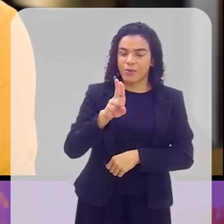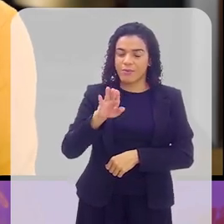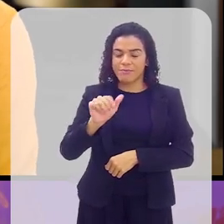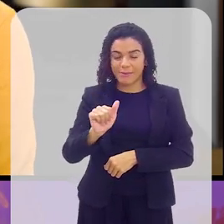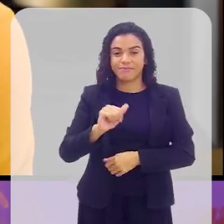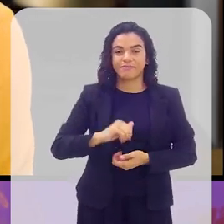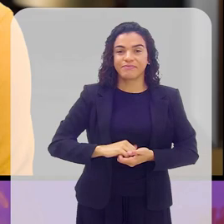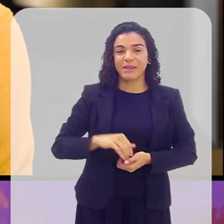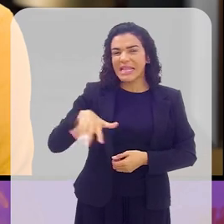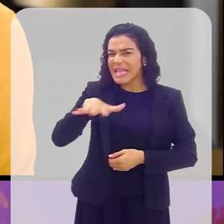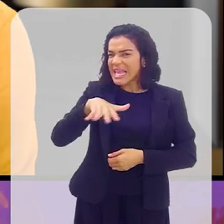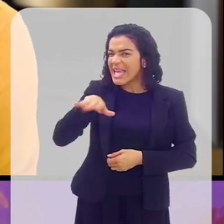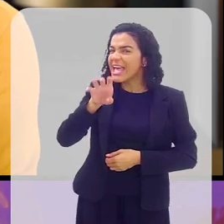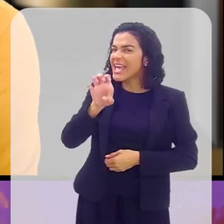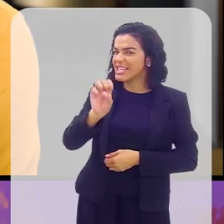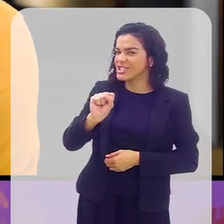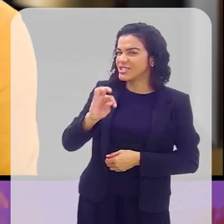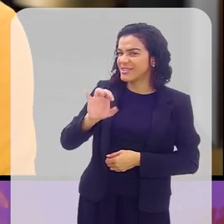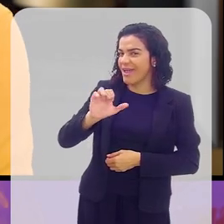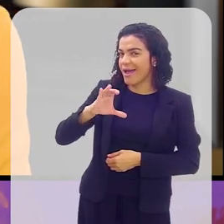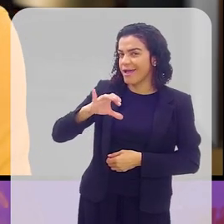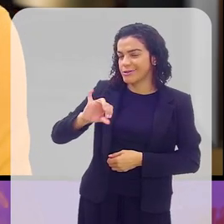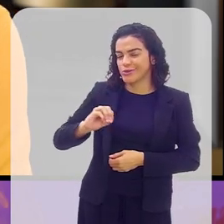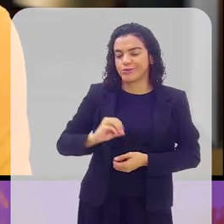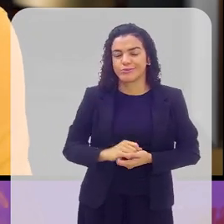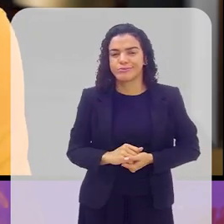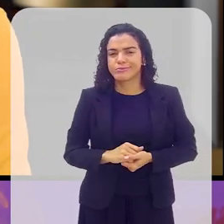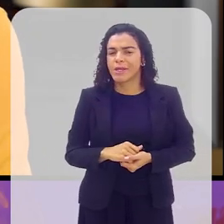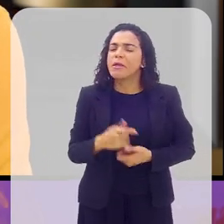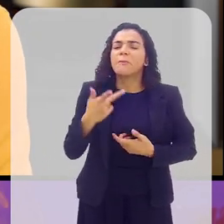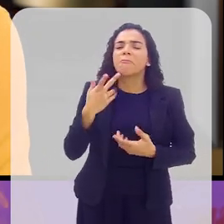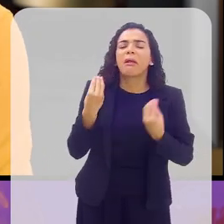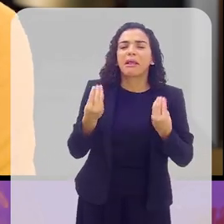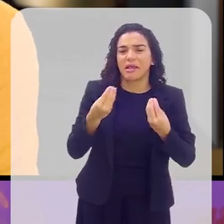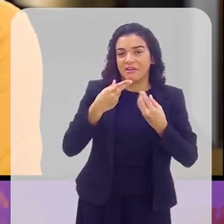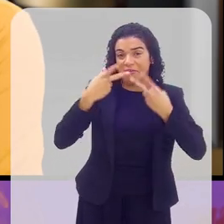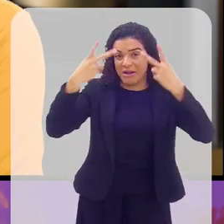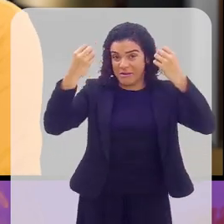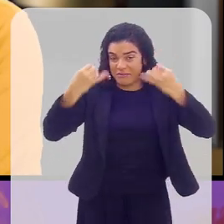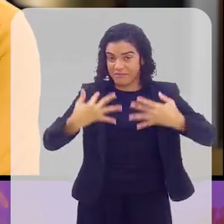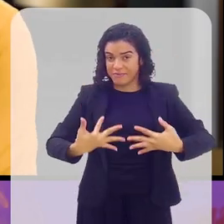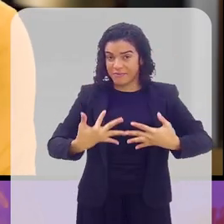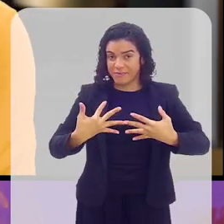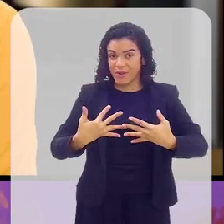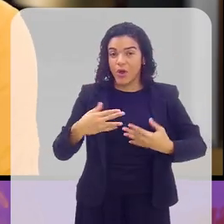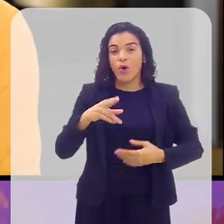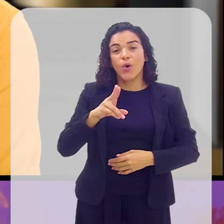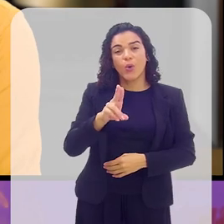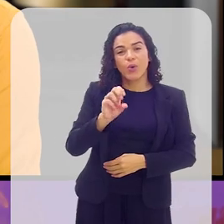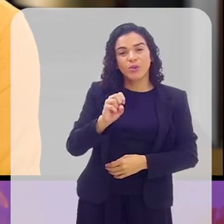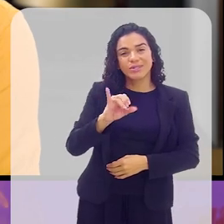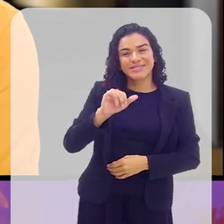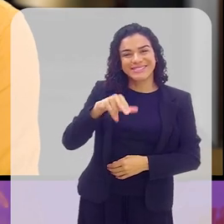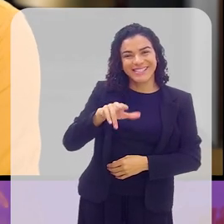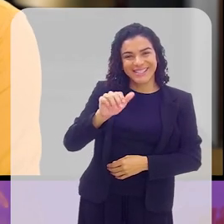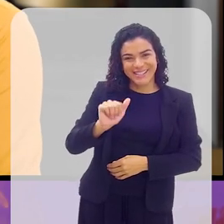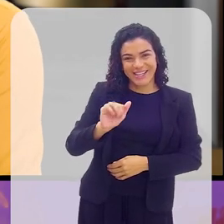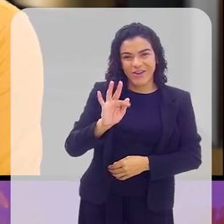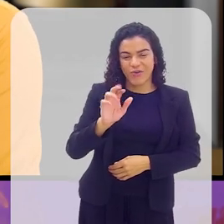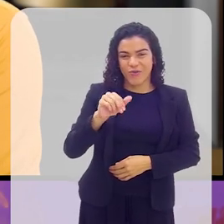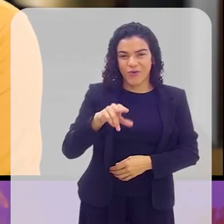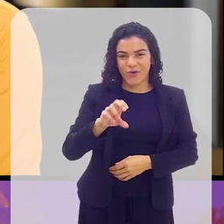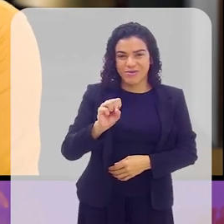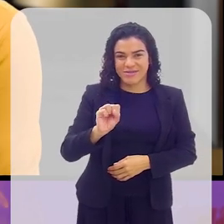no Estácio, ou Cidade Nova. Para mim, ali é Estácio. Muito bem. Onde eu quero chegar? Conheço a escola Orsina da Fonseca,